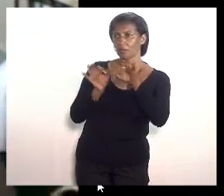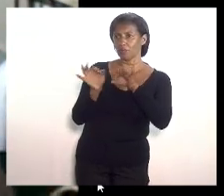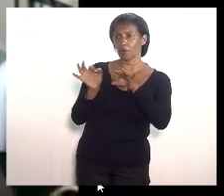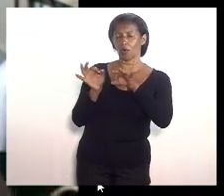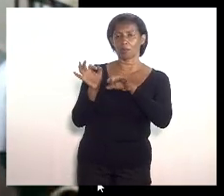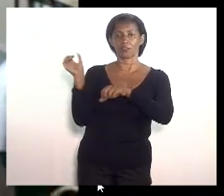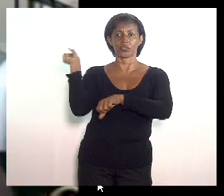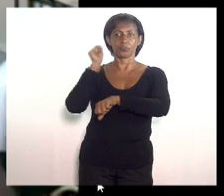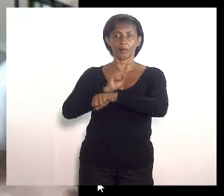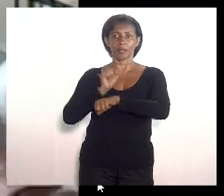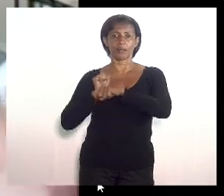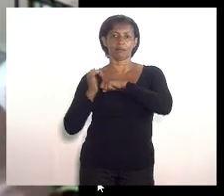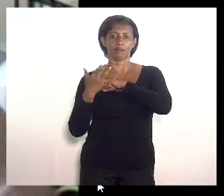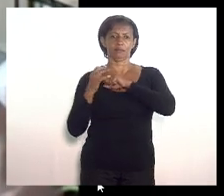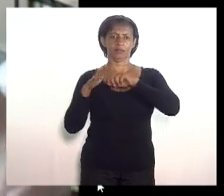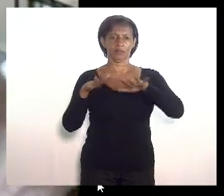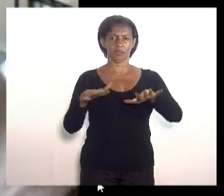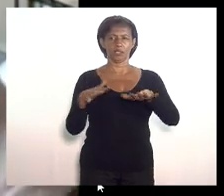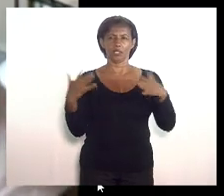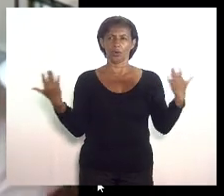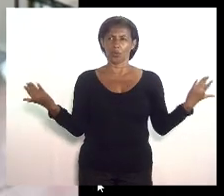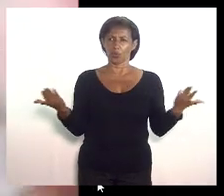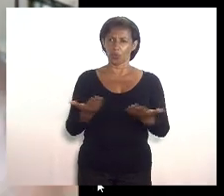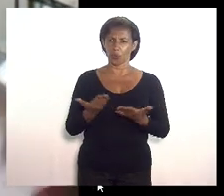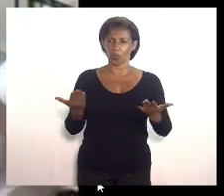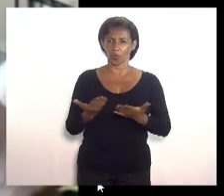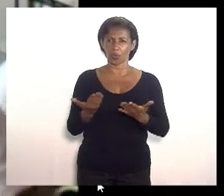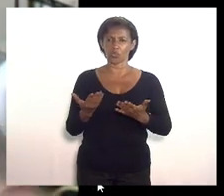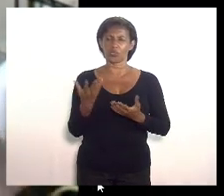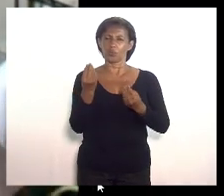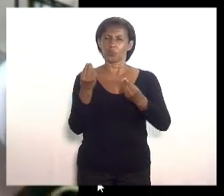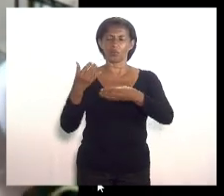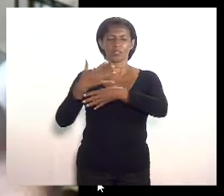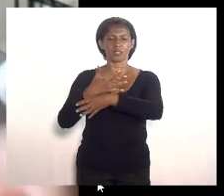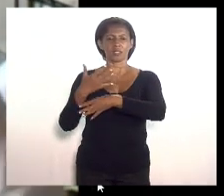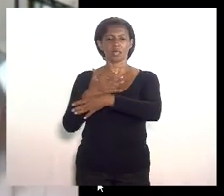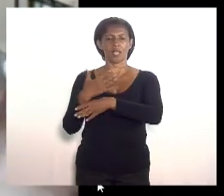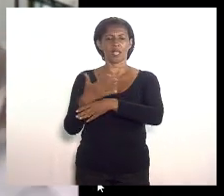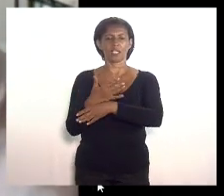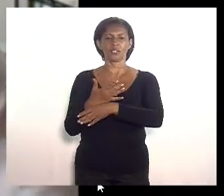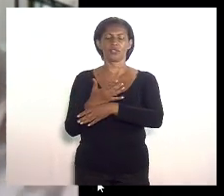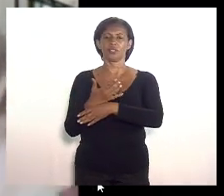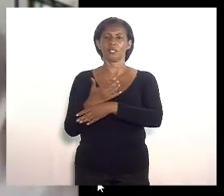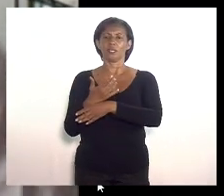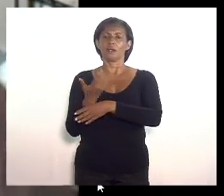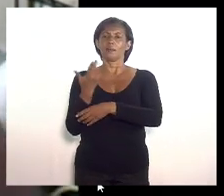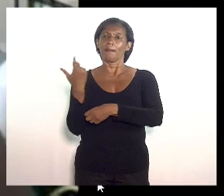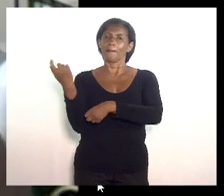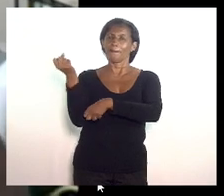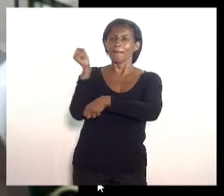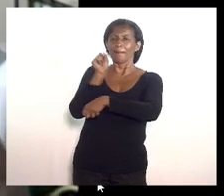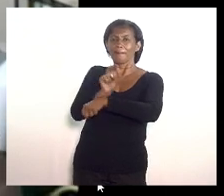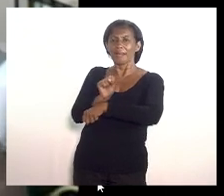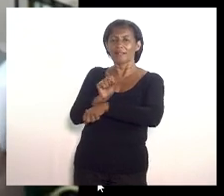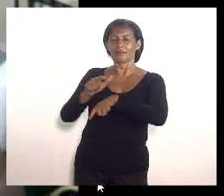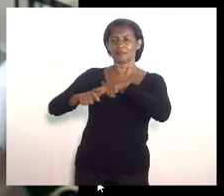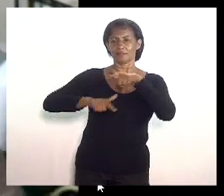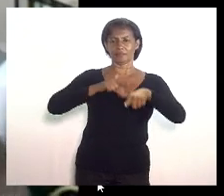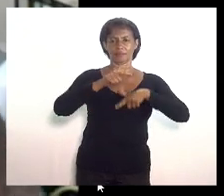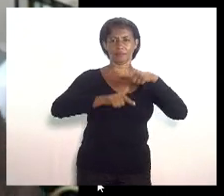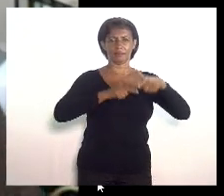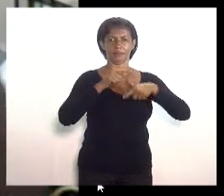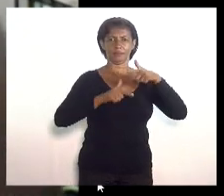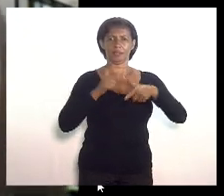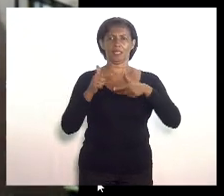vacina hoje se algumas cidades estão tendo que decretar lockdown estão tendo que decretar paralisação parcial das atividades é porque o